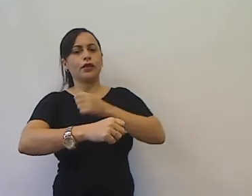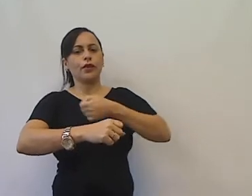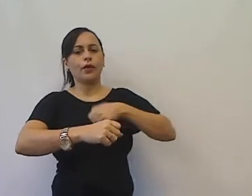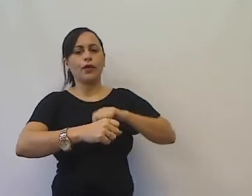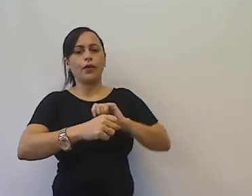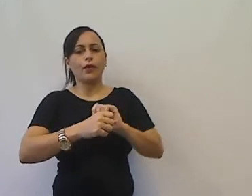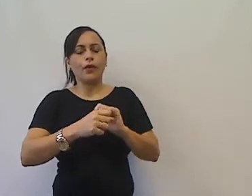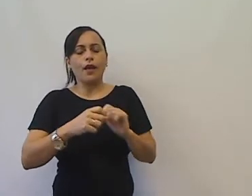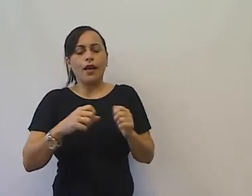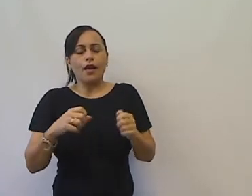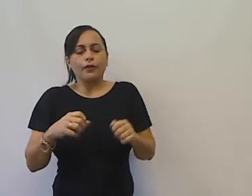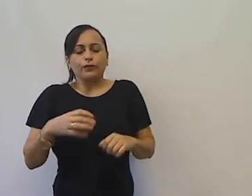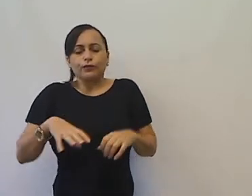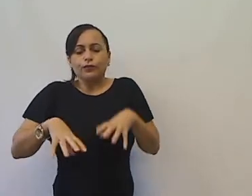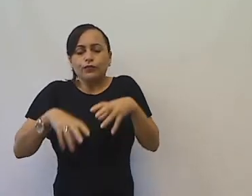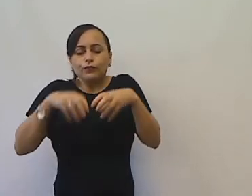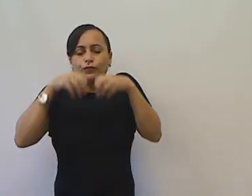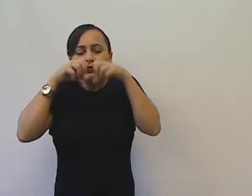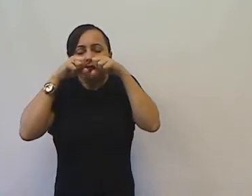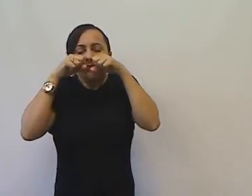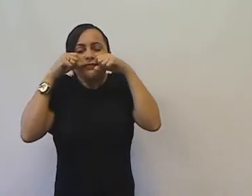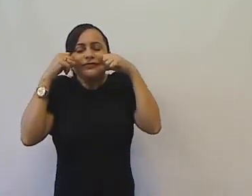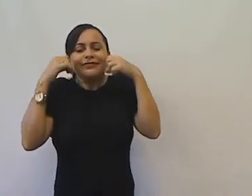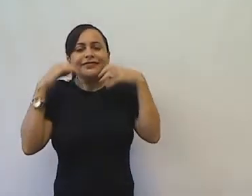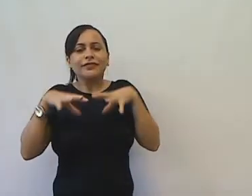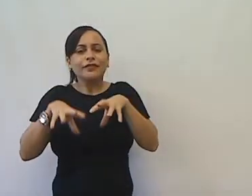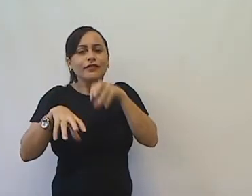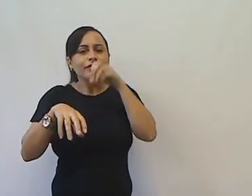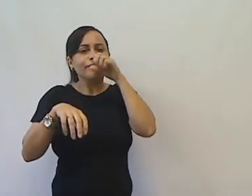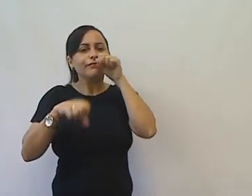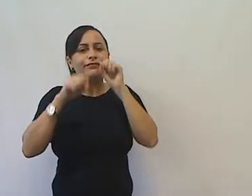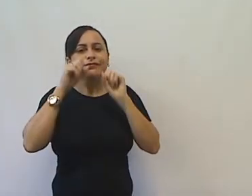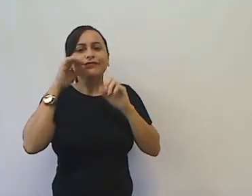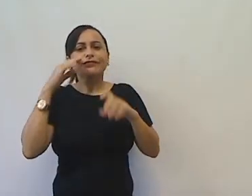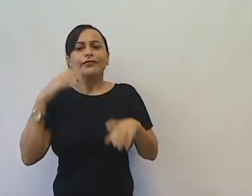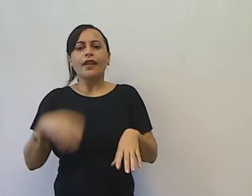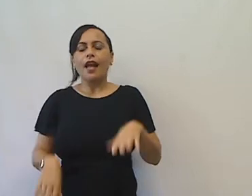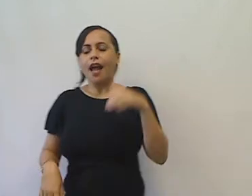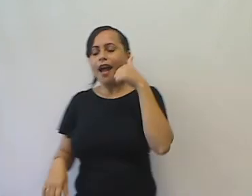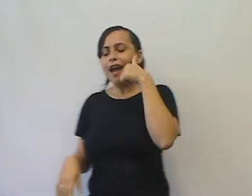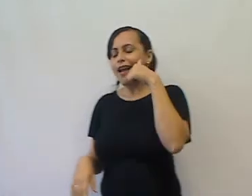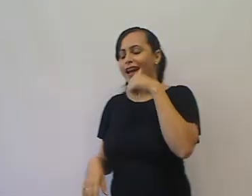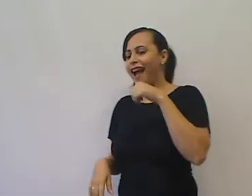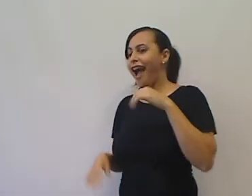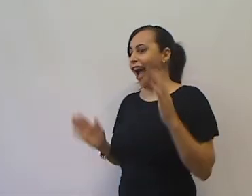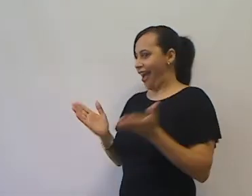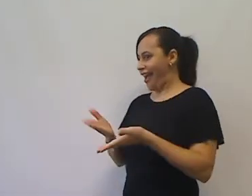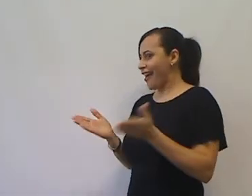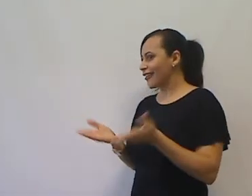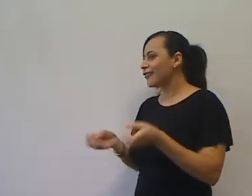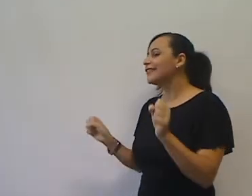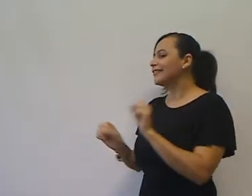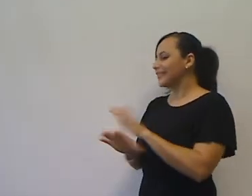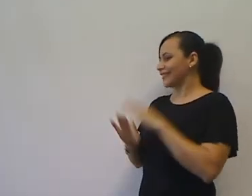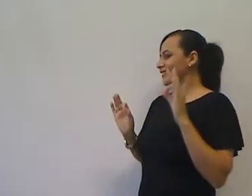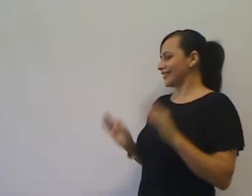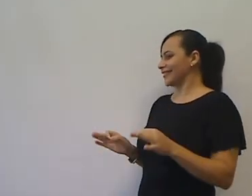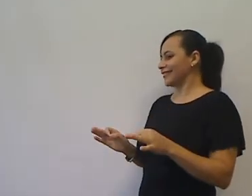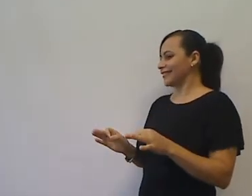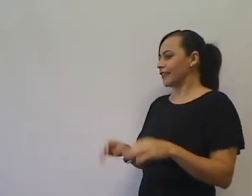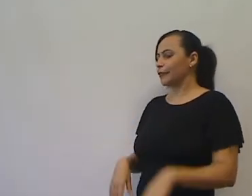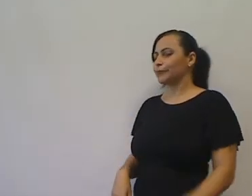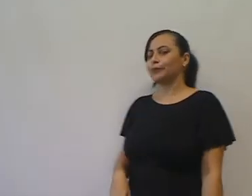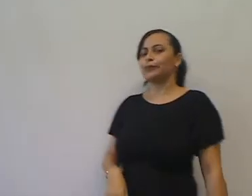a sopa já estava com aquele cheirinho maravilhoso. Dona Agromecilda, agora ficou pronto, né? O